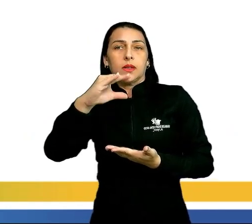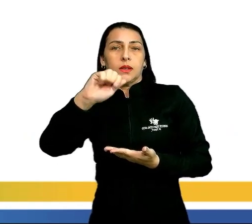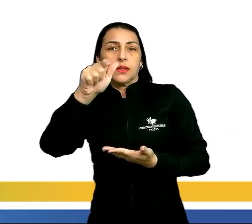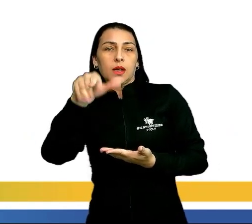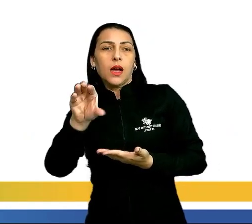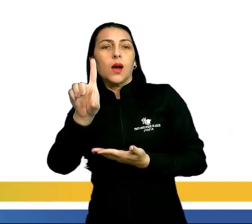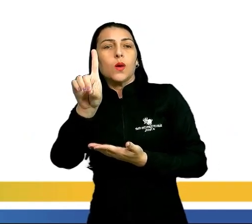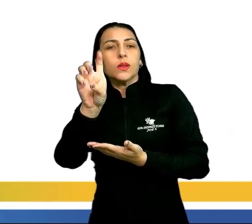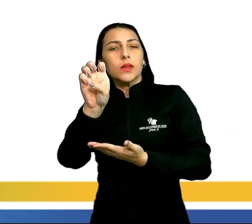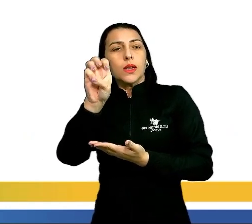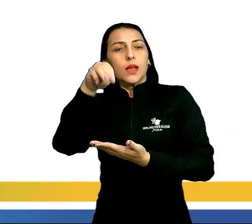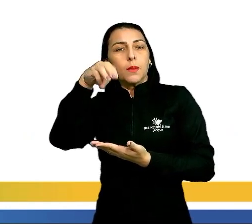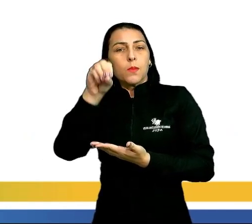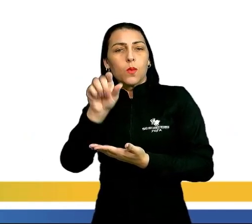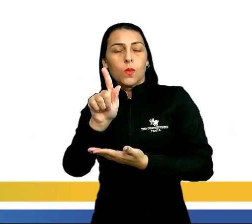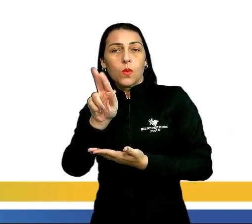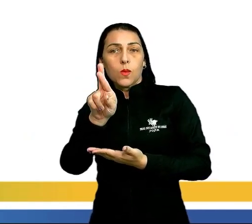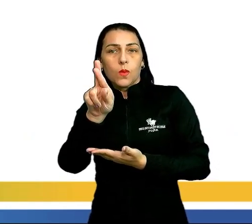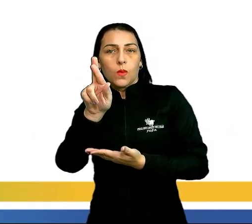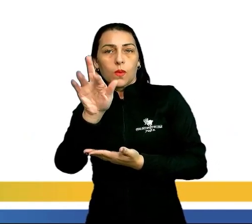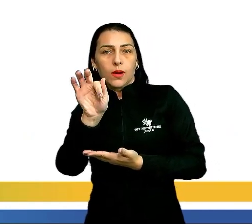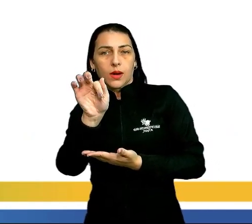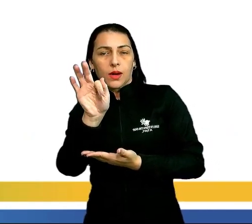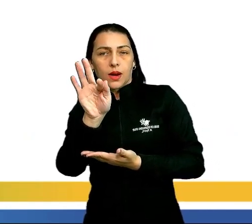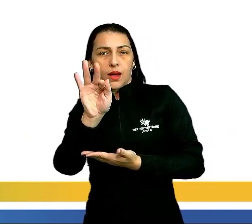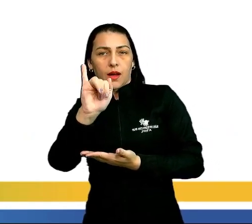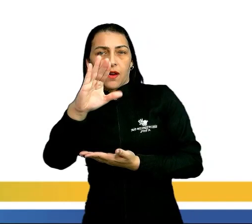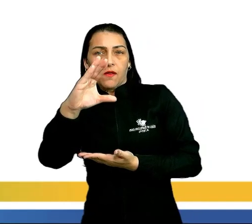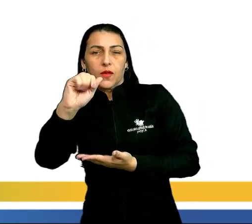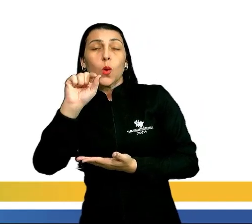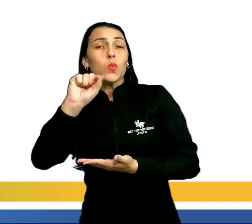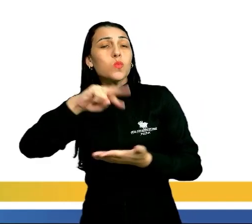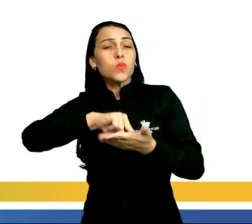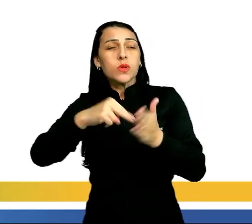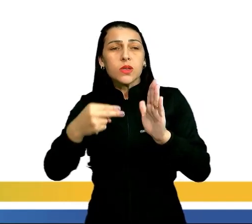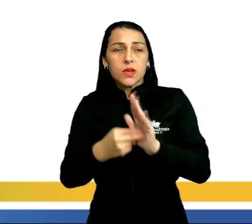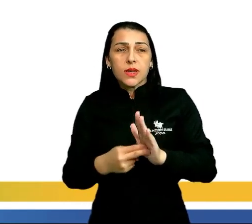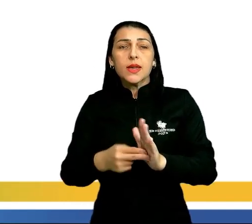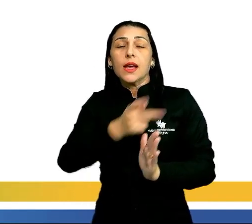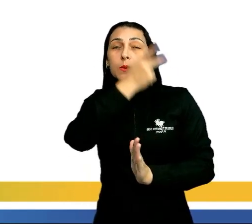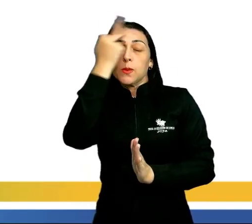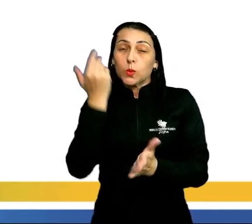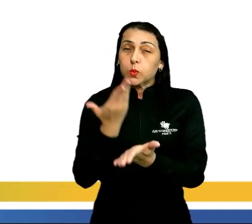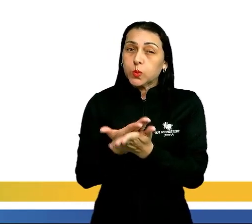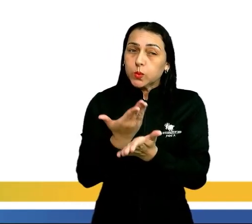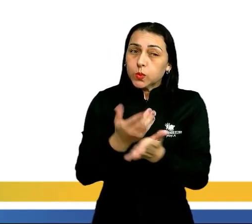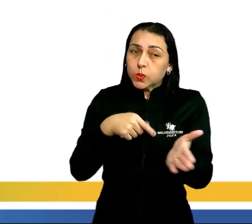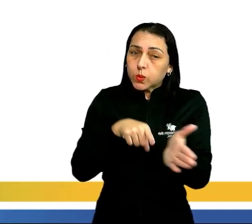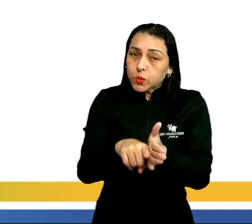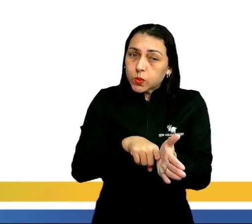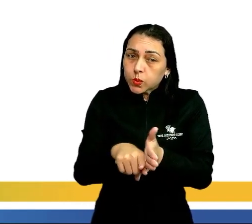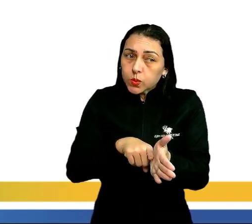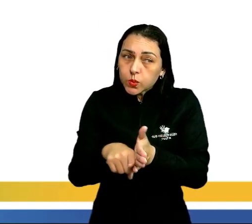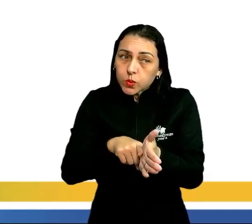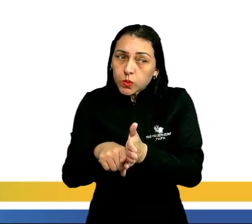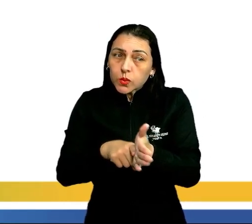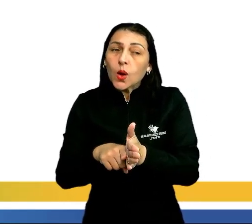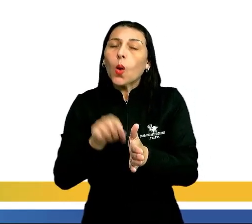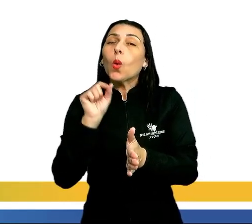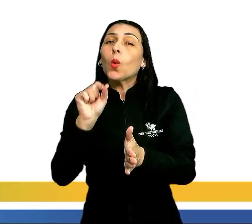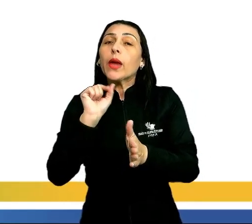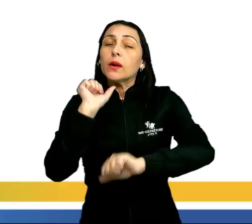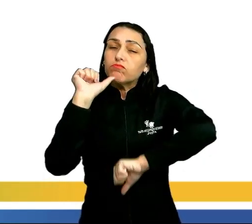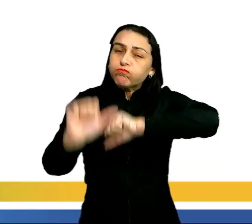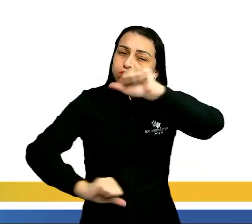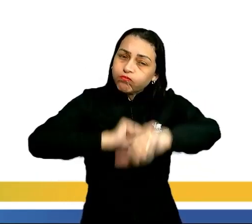O que é esse termo, transição demográfica? É o termo que os especialistas estão empregando para descrever